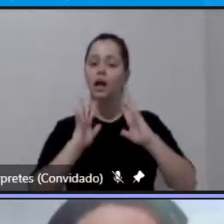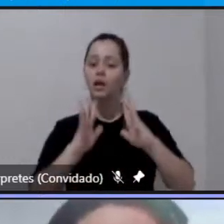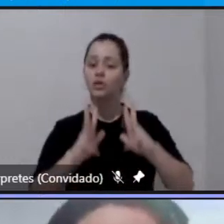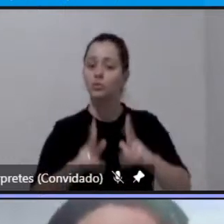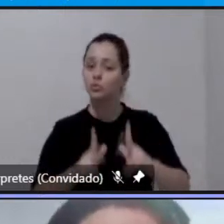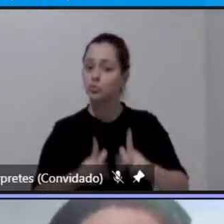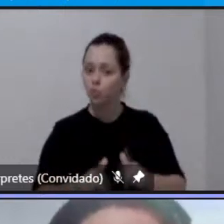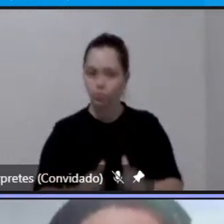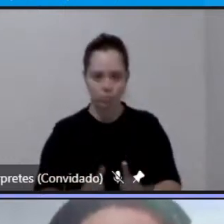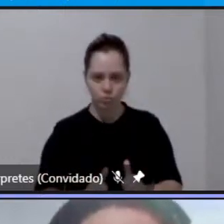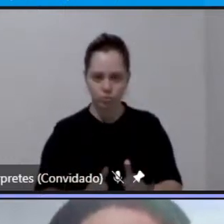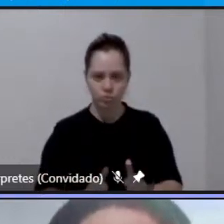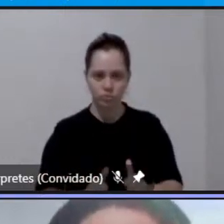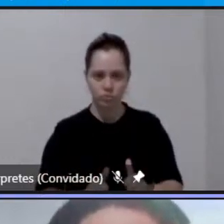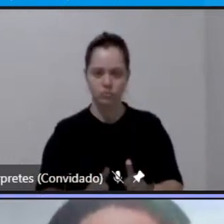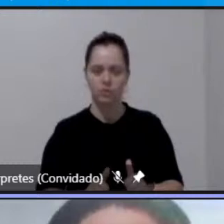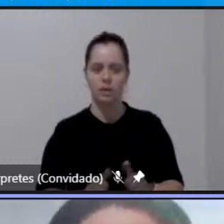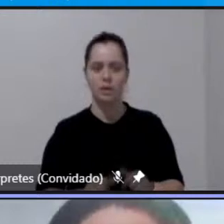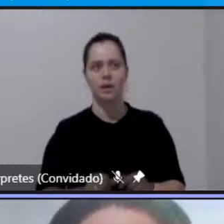salvo